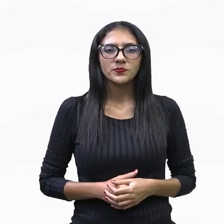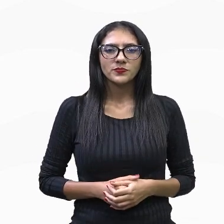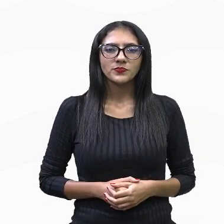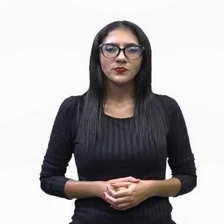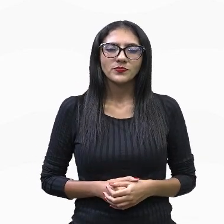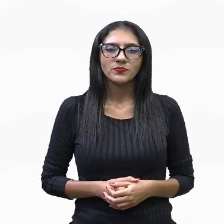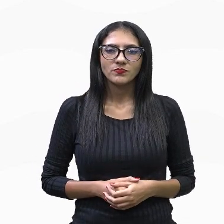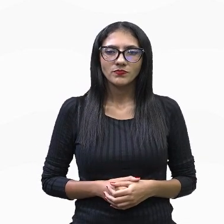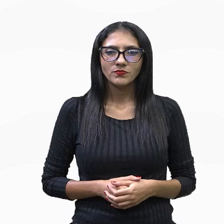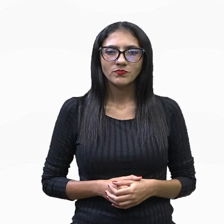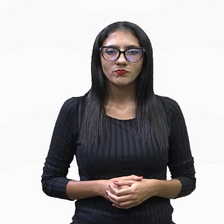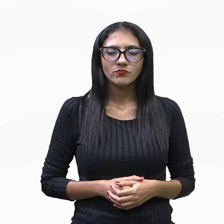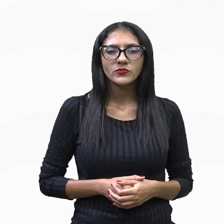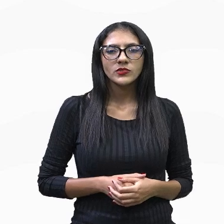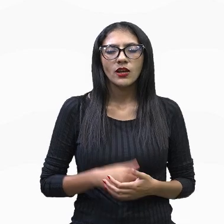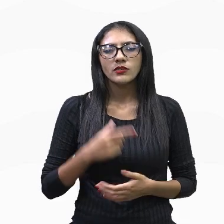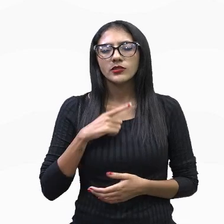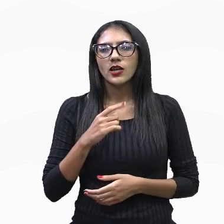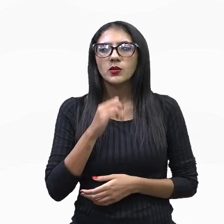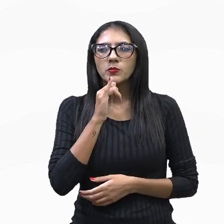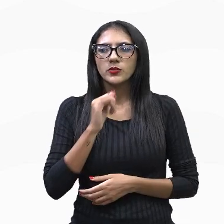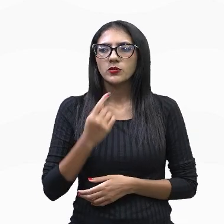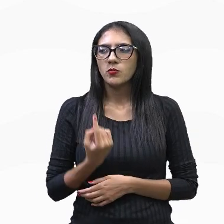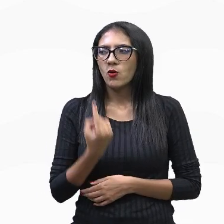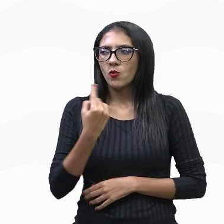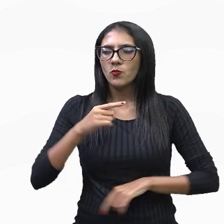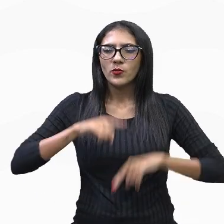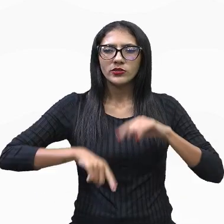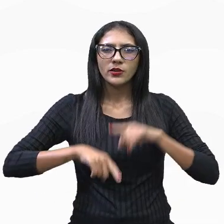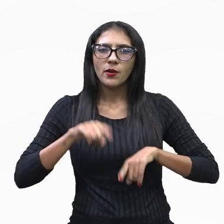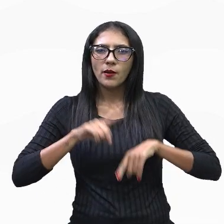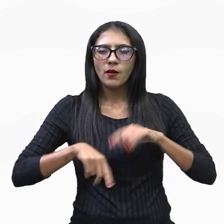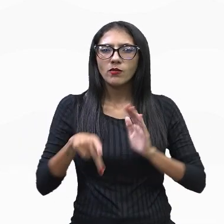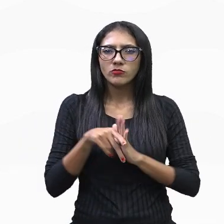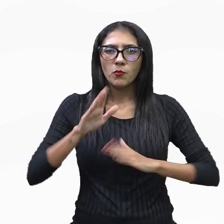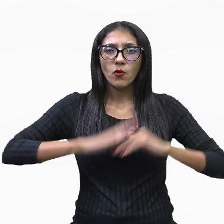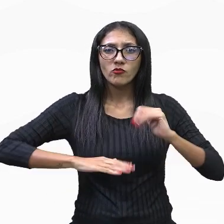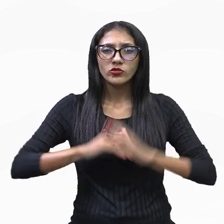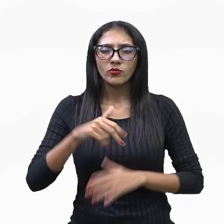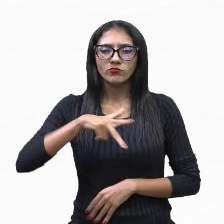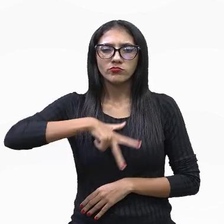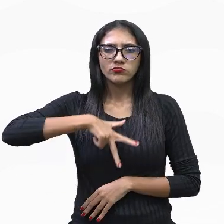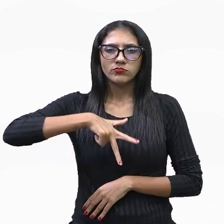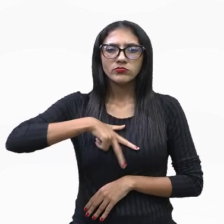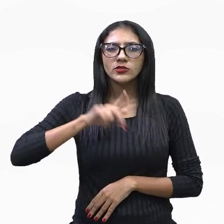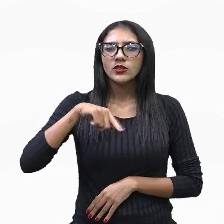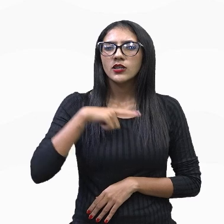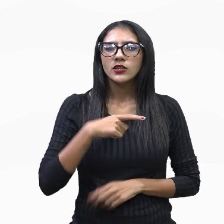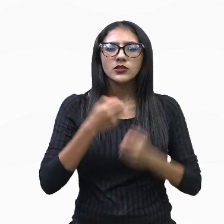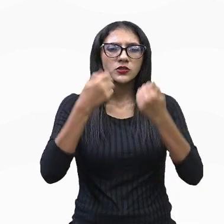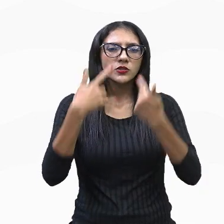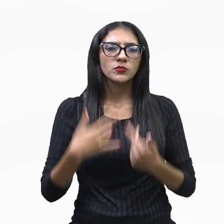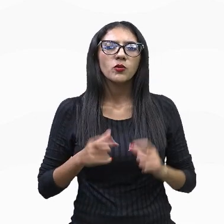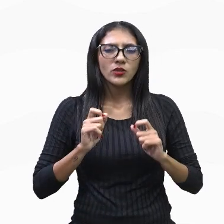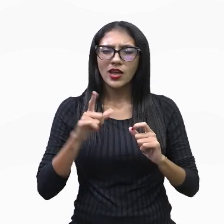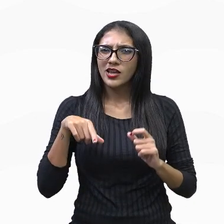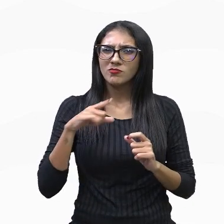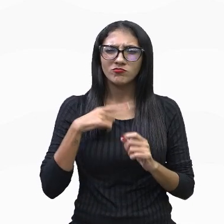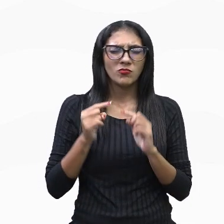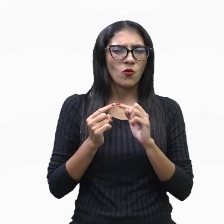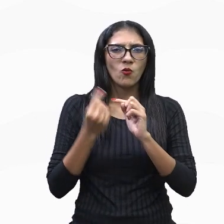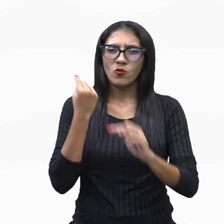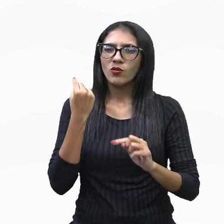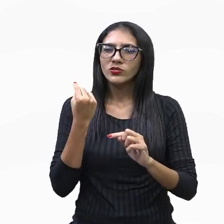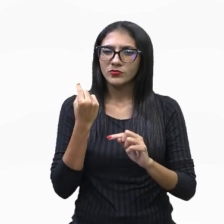Temos um antropólogo, estudioso chamado Franz Boas, né? Que vai dizer assim, assim, olha só, ele é contra isso, ele faz uma